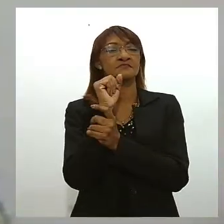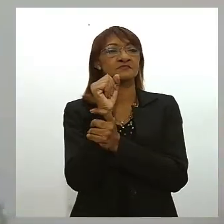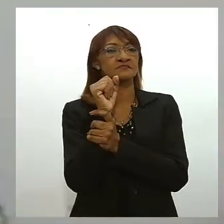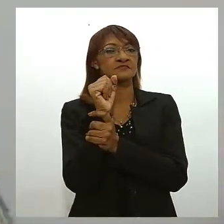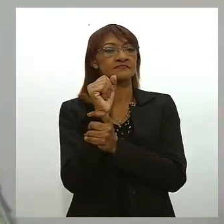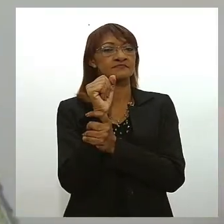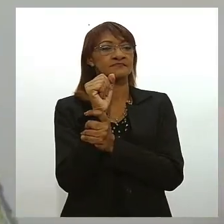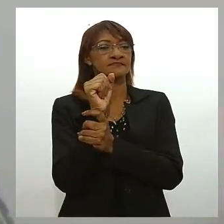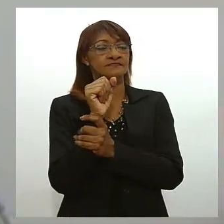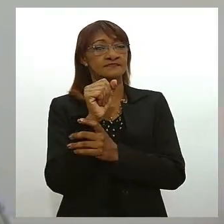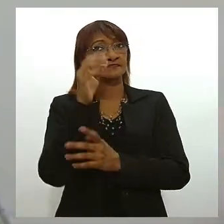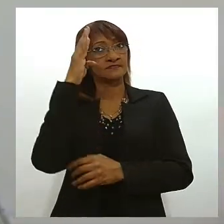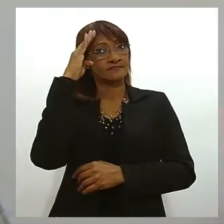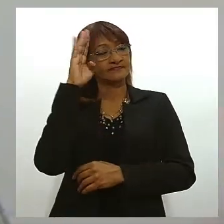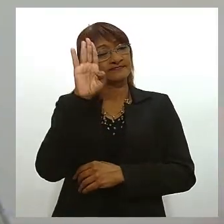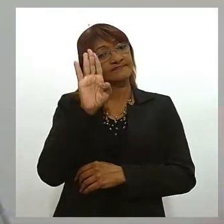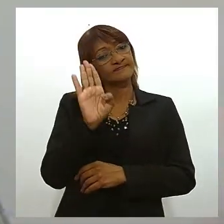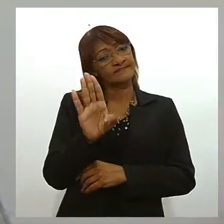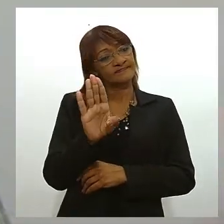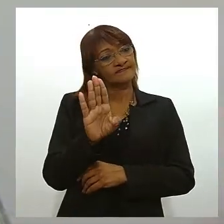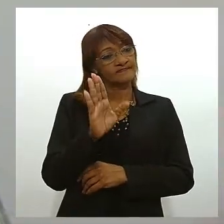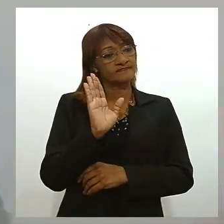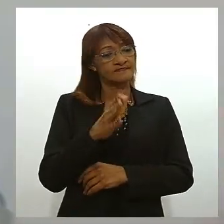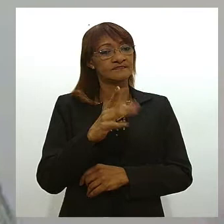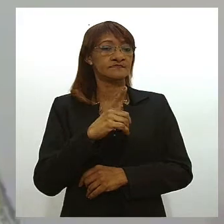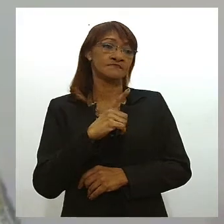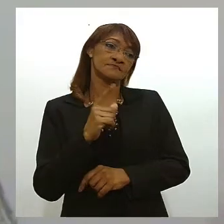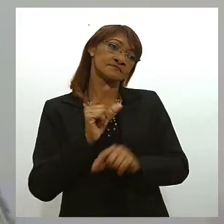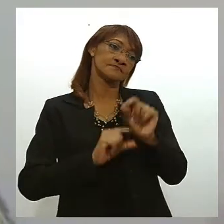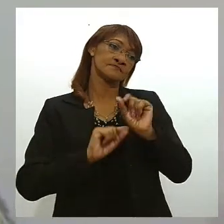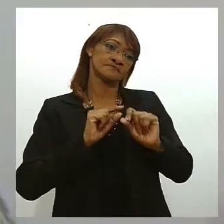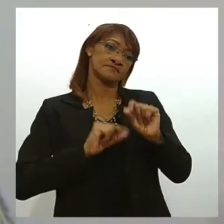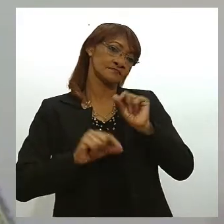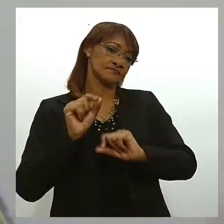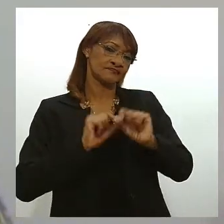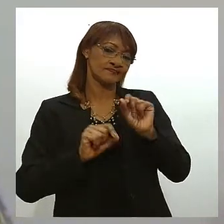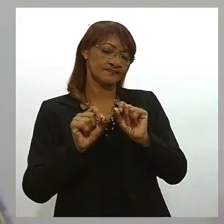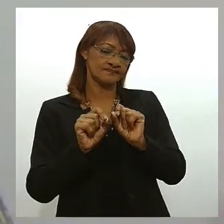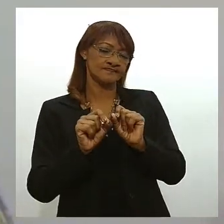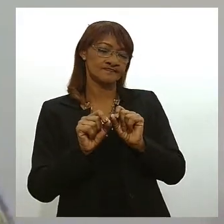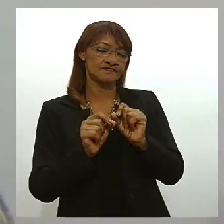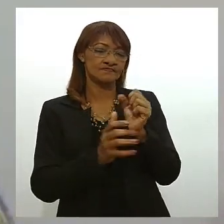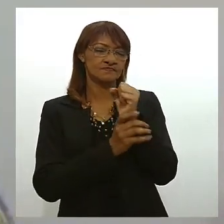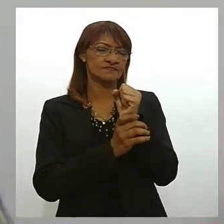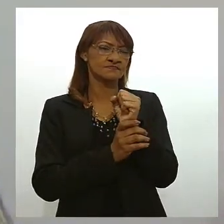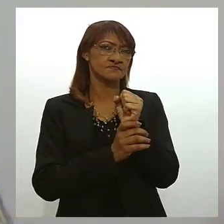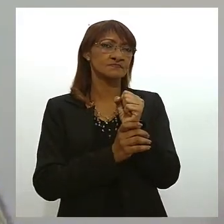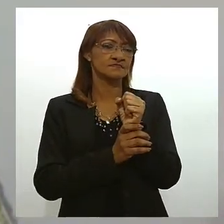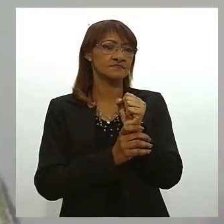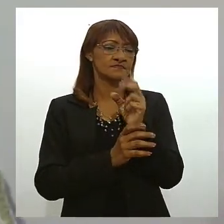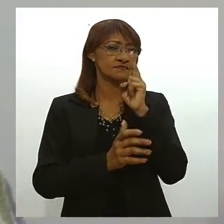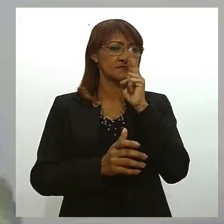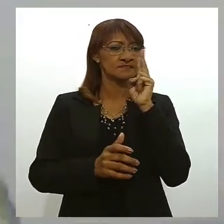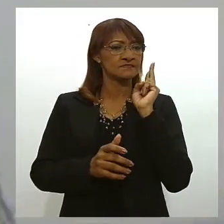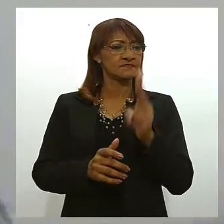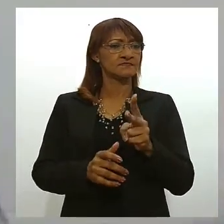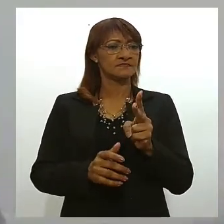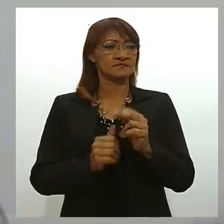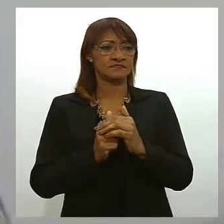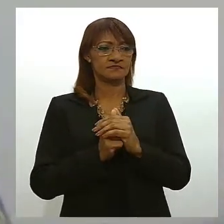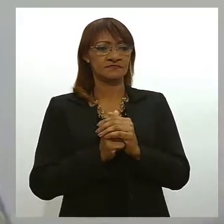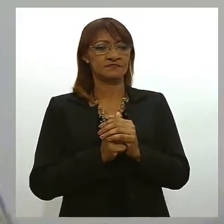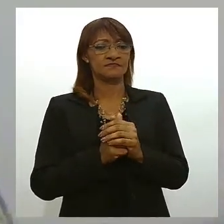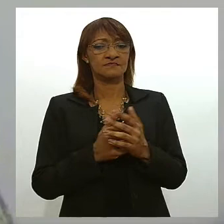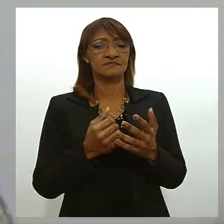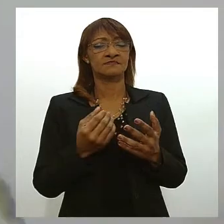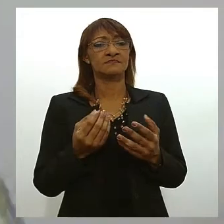pontos complexos a serem ditos, né? Porque a segurança do paciente, ela é muito além do que protocolos institucionais, né?